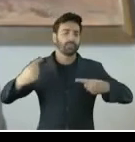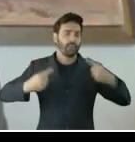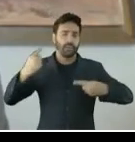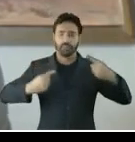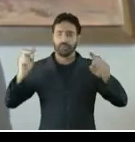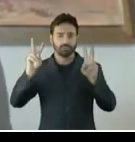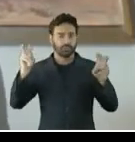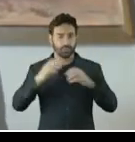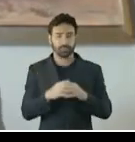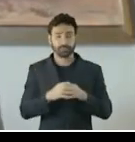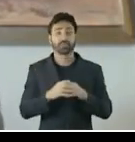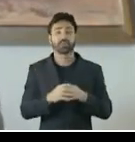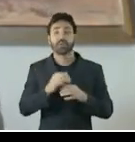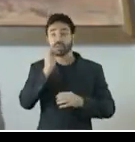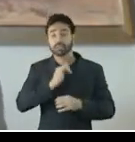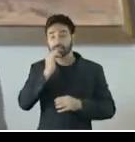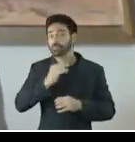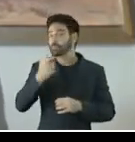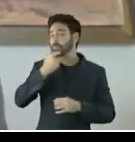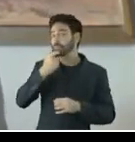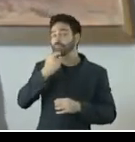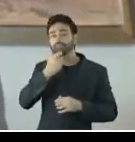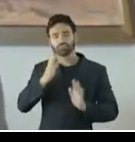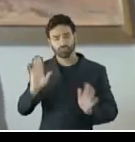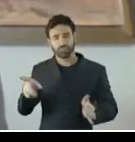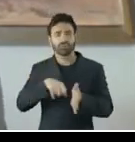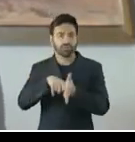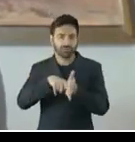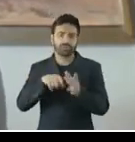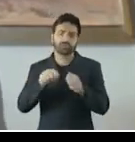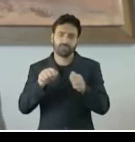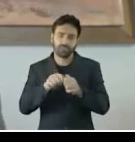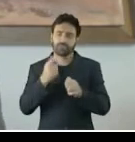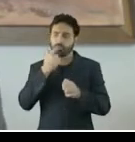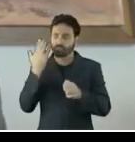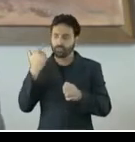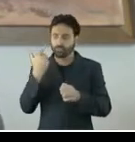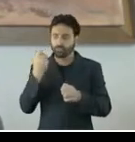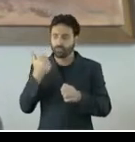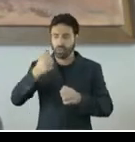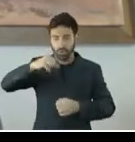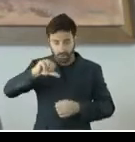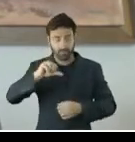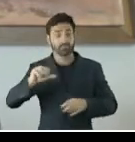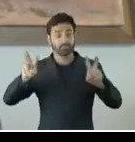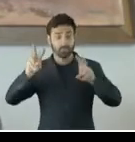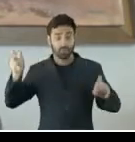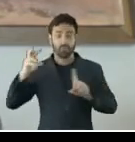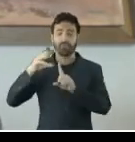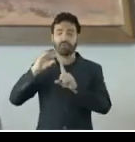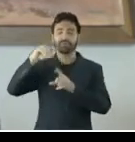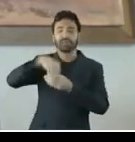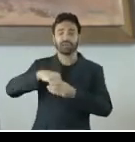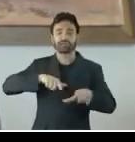assunto. No Reino Unido, por exemplo, o Parlamento encomendou consulta recente, agora em 2019, sobre assédio sexual no ambiente de